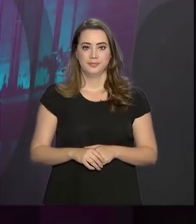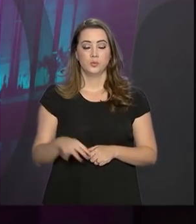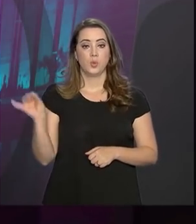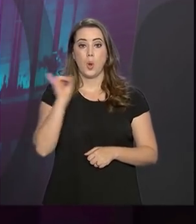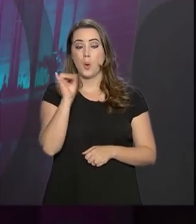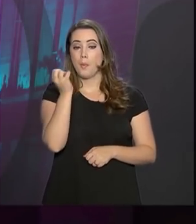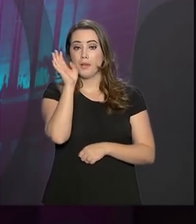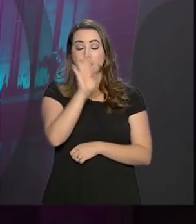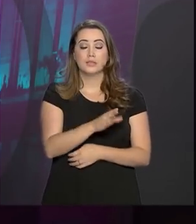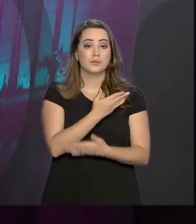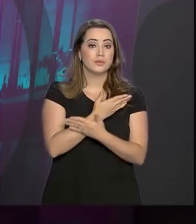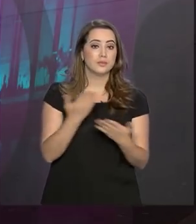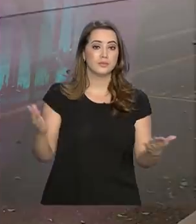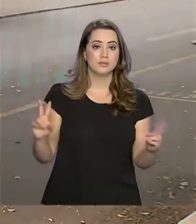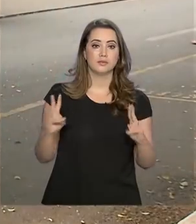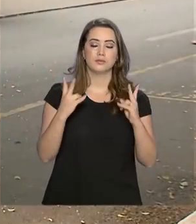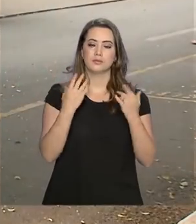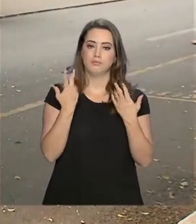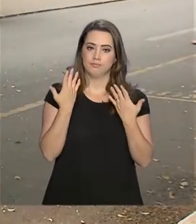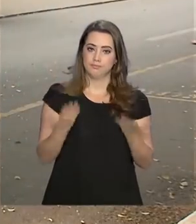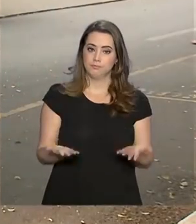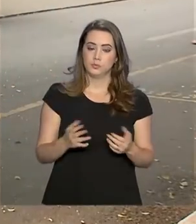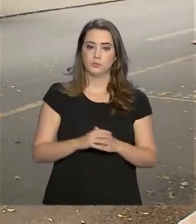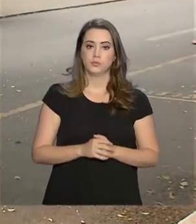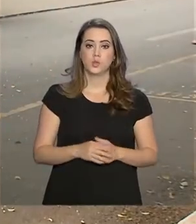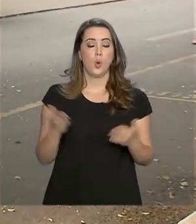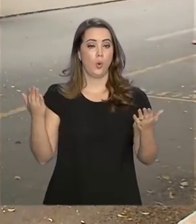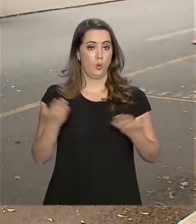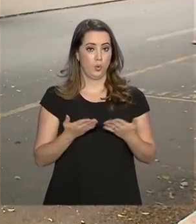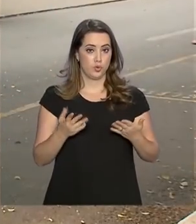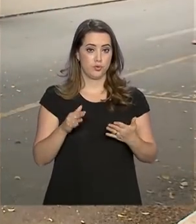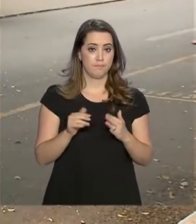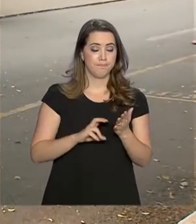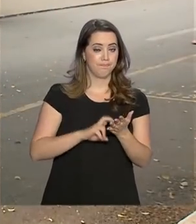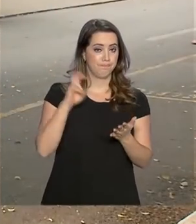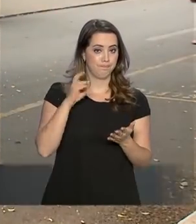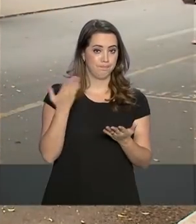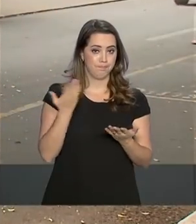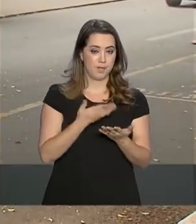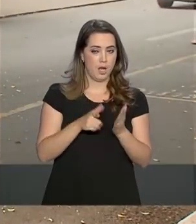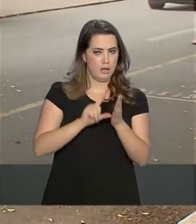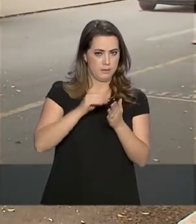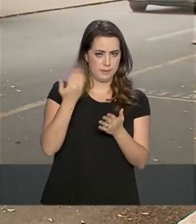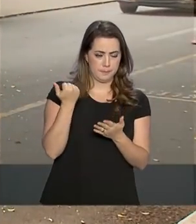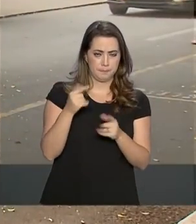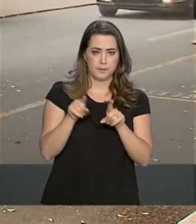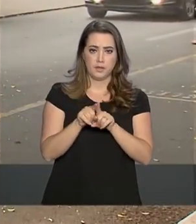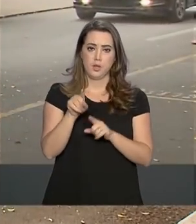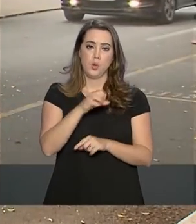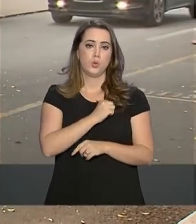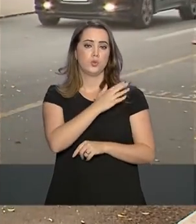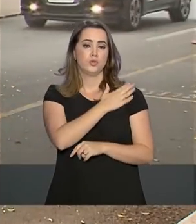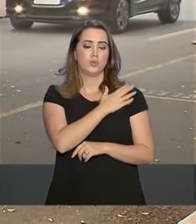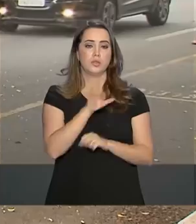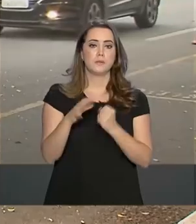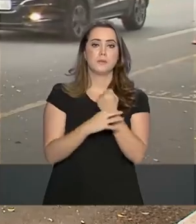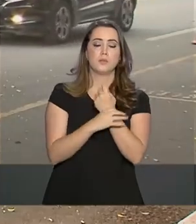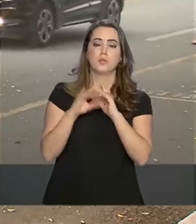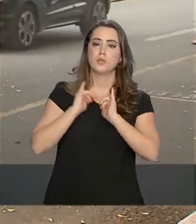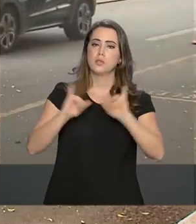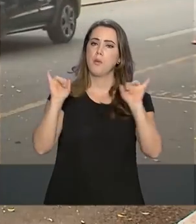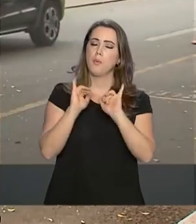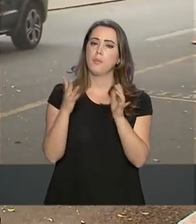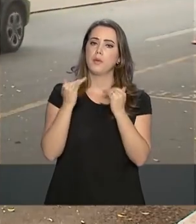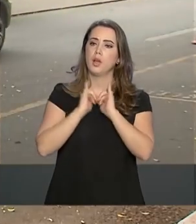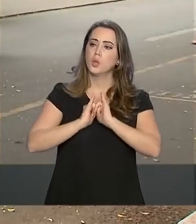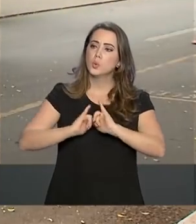Boa tarde, Ricardo. Boa tarde a todos que nos acompanham. Olha, hoje mais cedo, o secretário nacional de segurança pública, general Guilherme Teófilo, ele anunciou